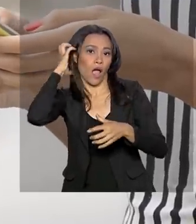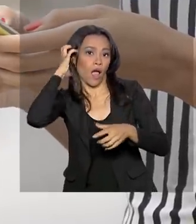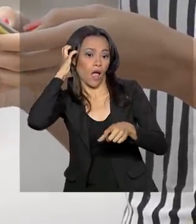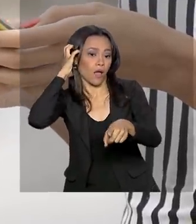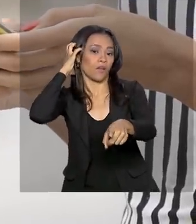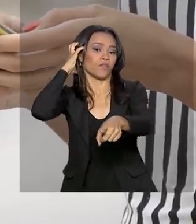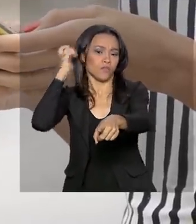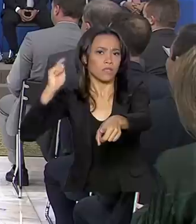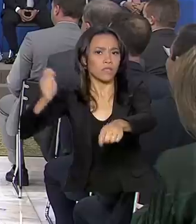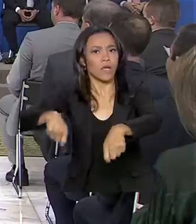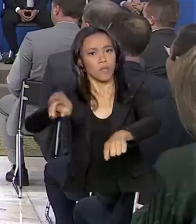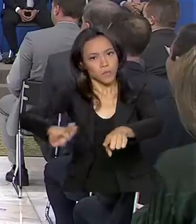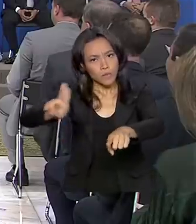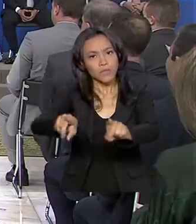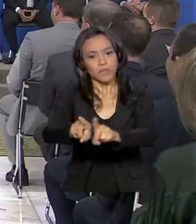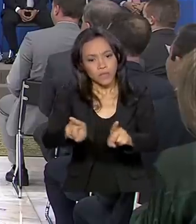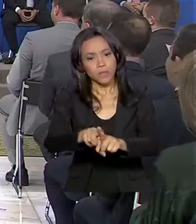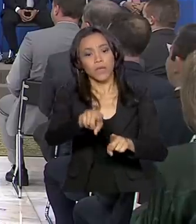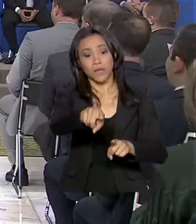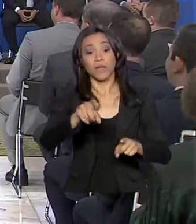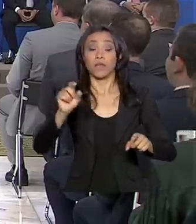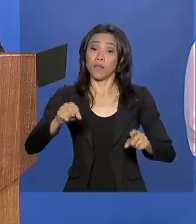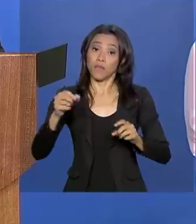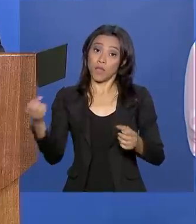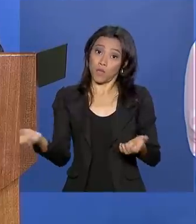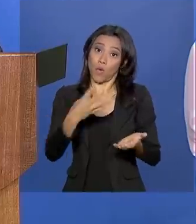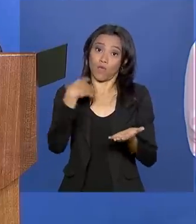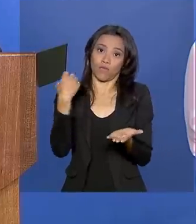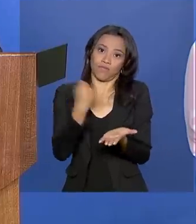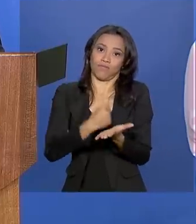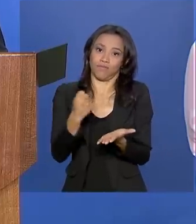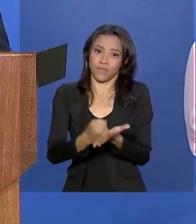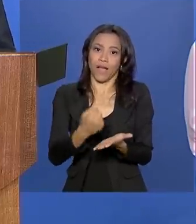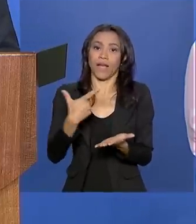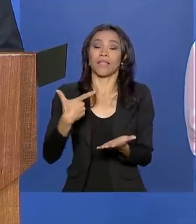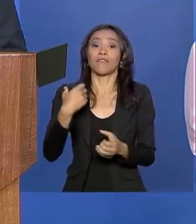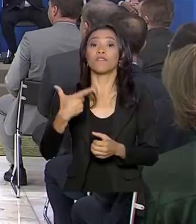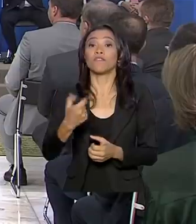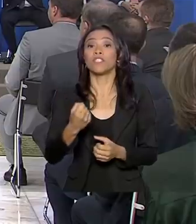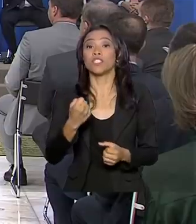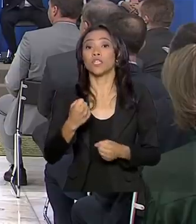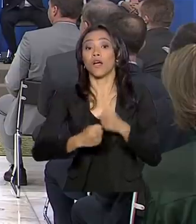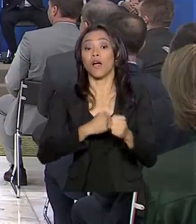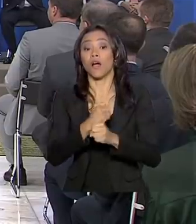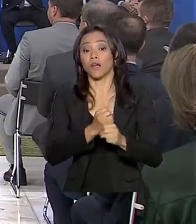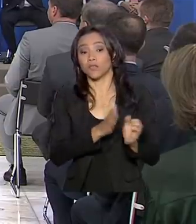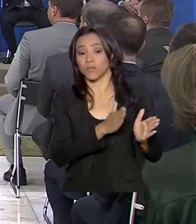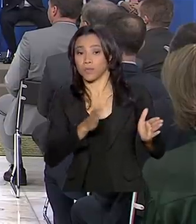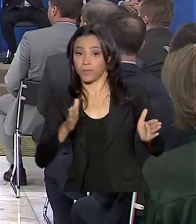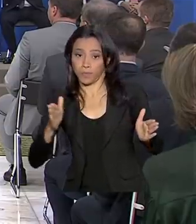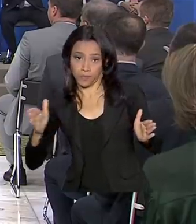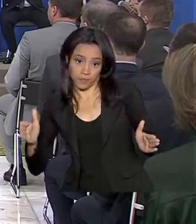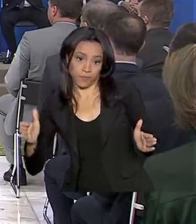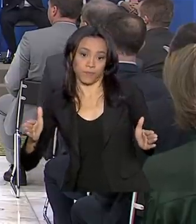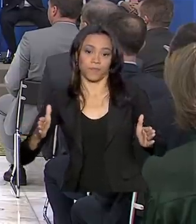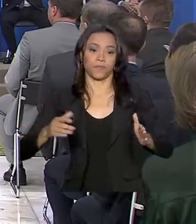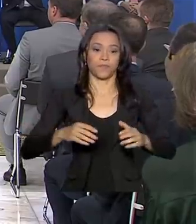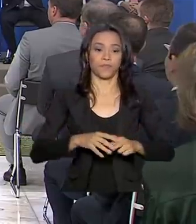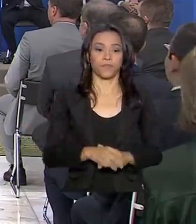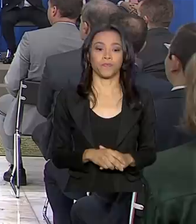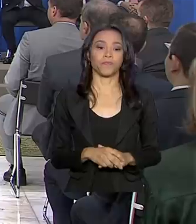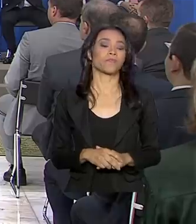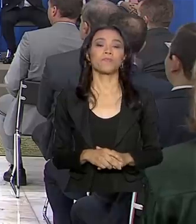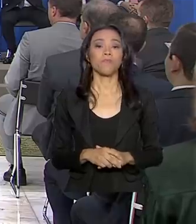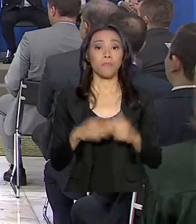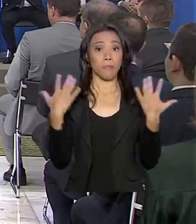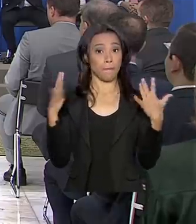forma ilimitada. A renovação da autorização será a cada 20 anos. Parabéns a vocês por ter